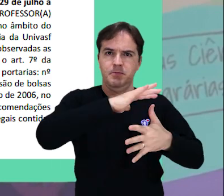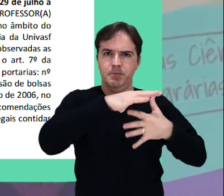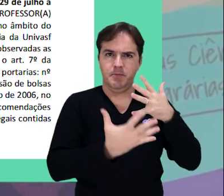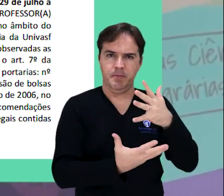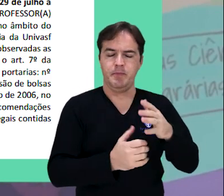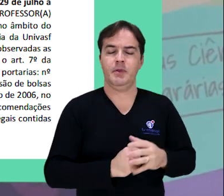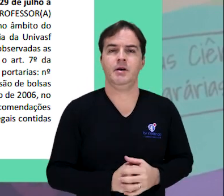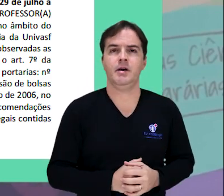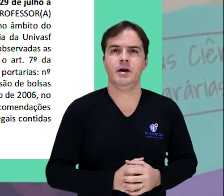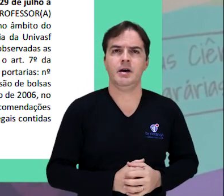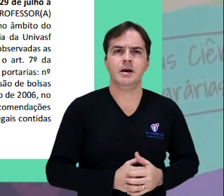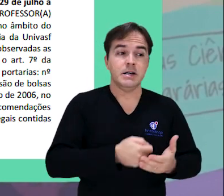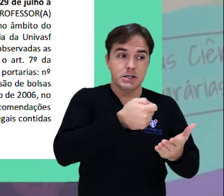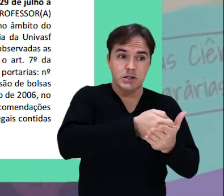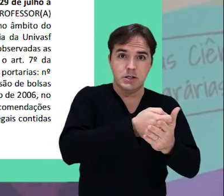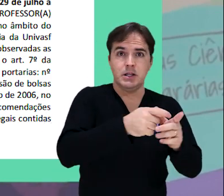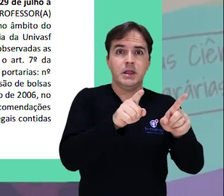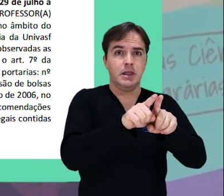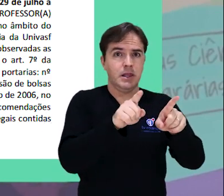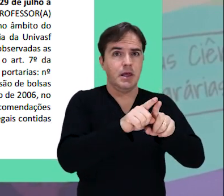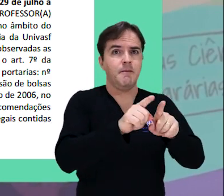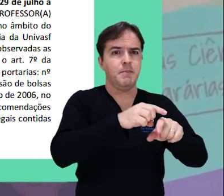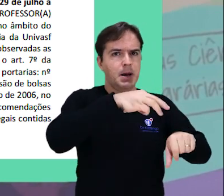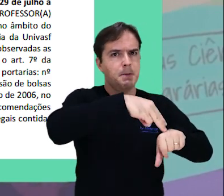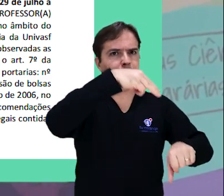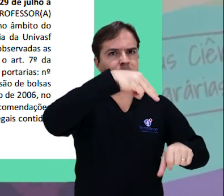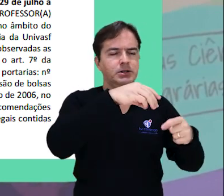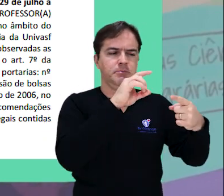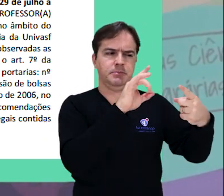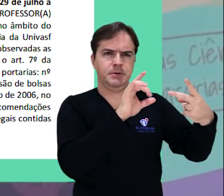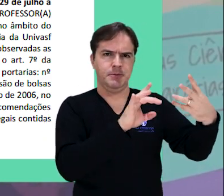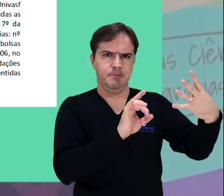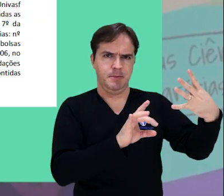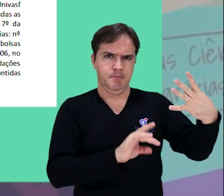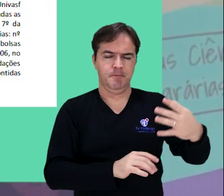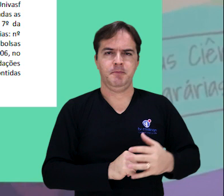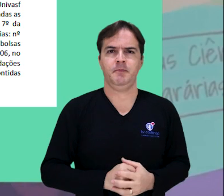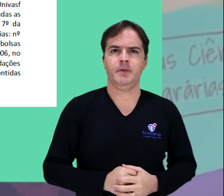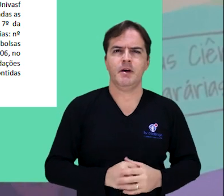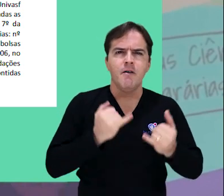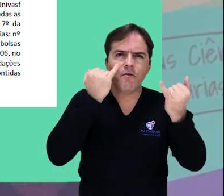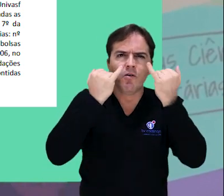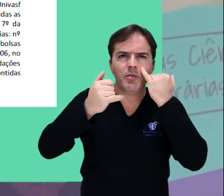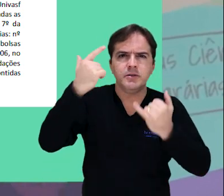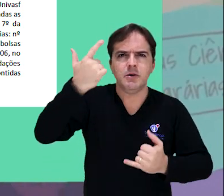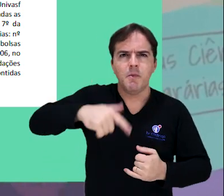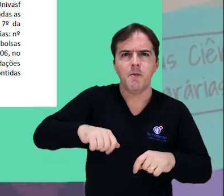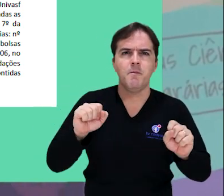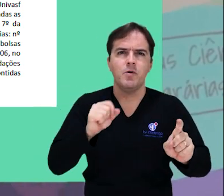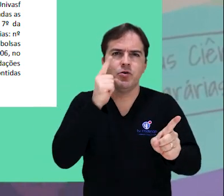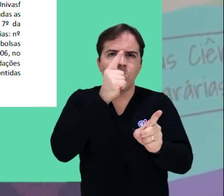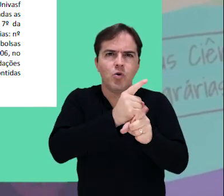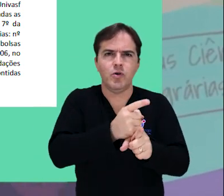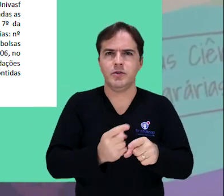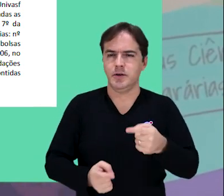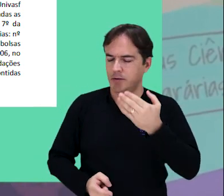exigência de mestrado em todas as categorias. Para mais informações, acesse o site sistemas